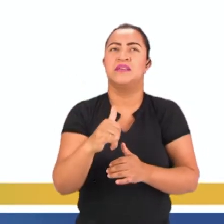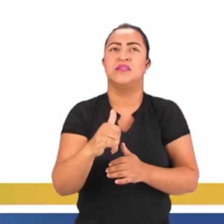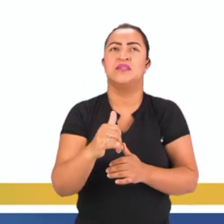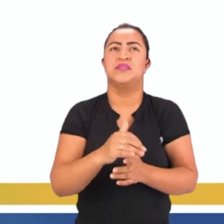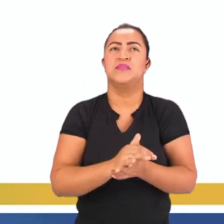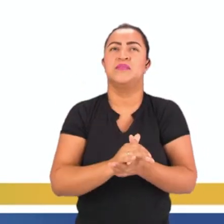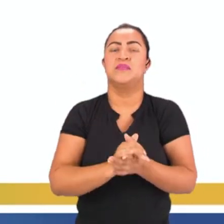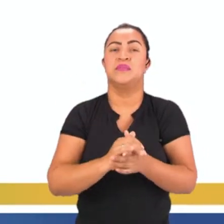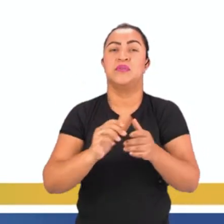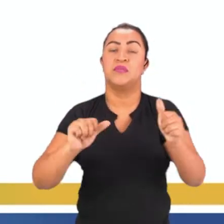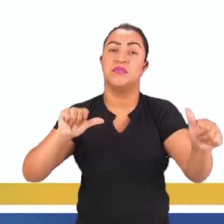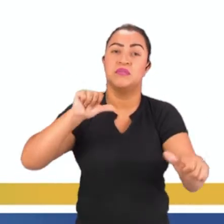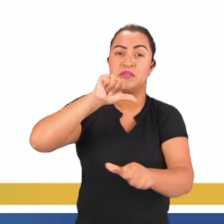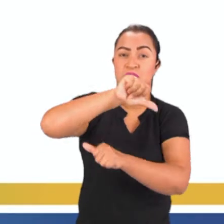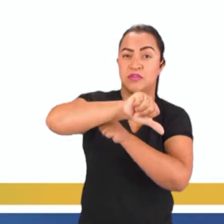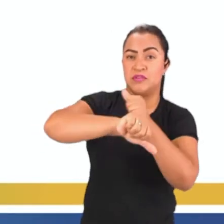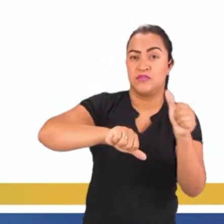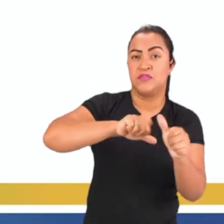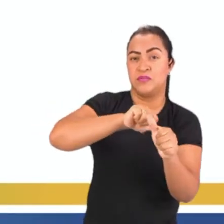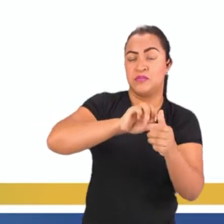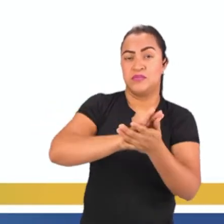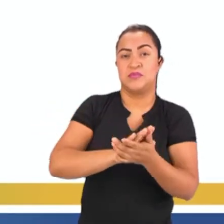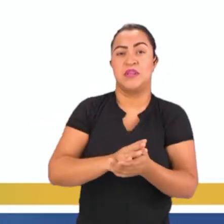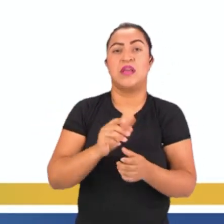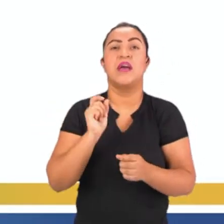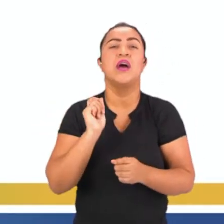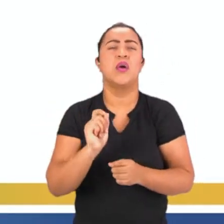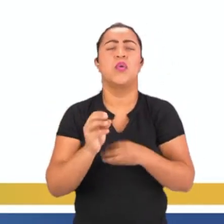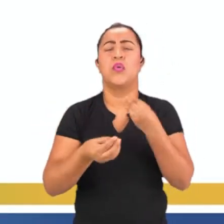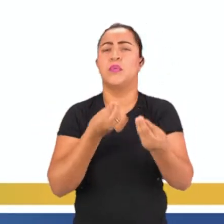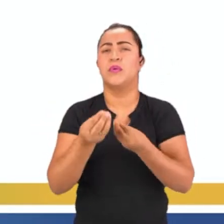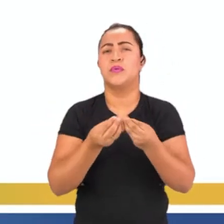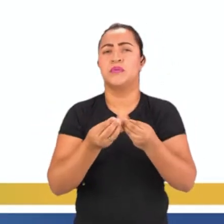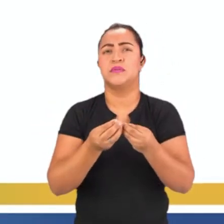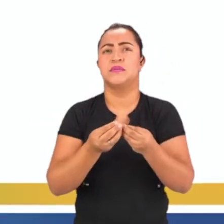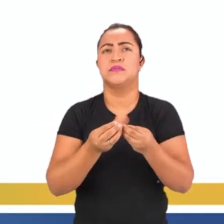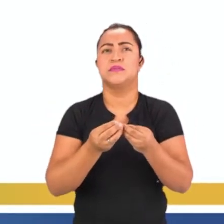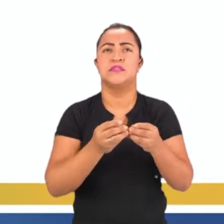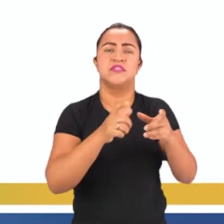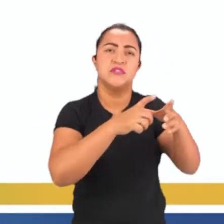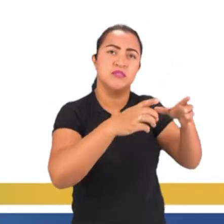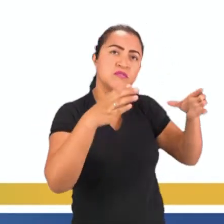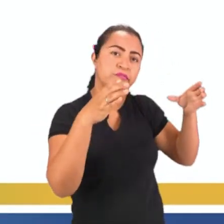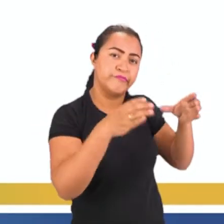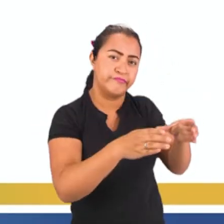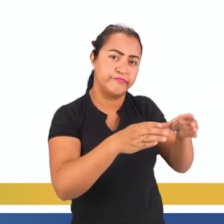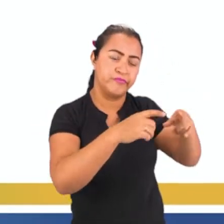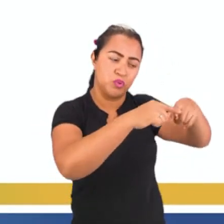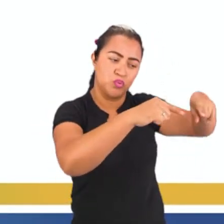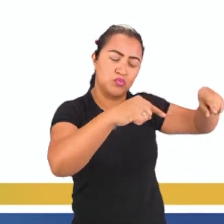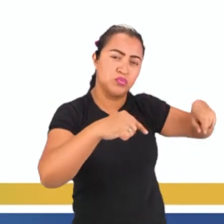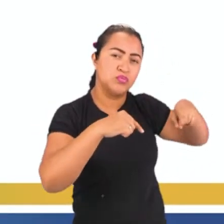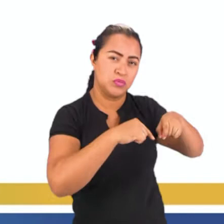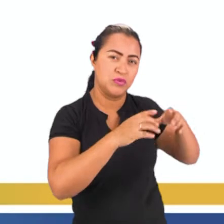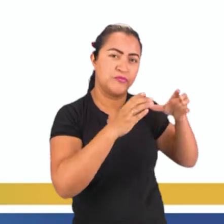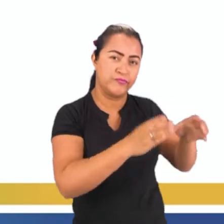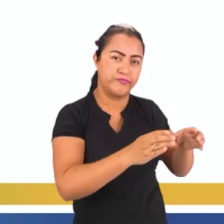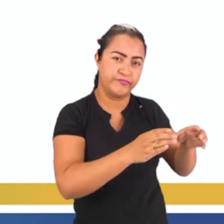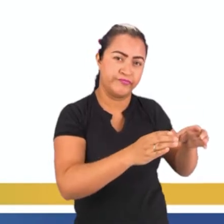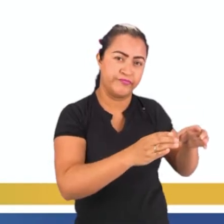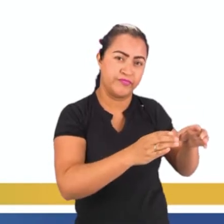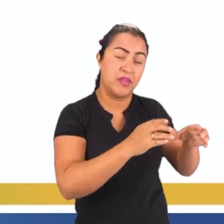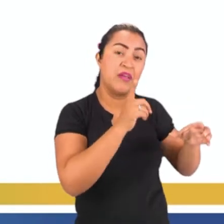energia cinética é obtida pelo represamento da água. Então vocês estão vendo ali, né? Que nesse represamento fica o quê?